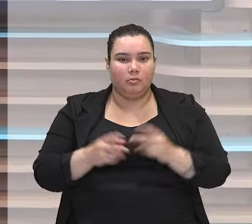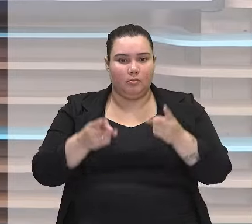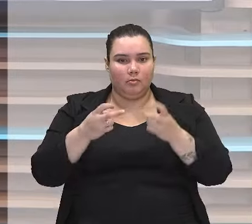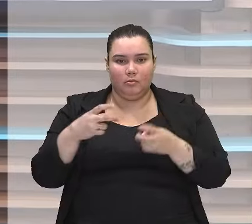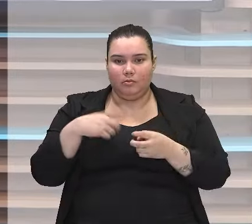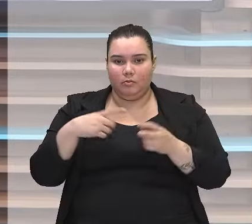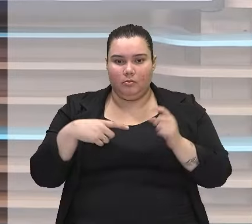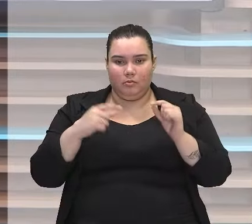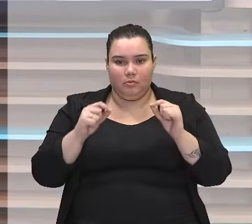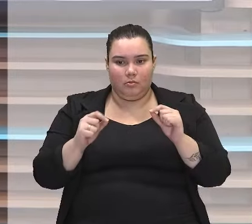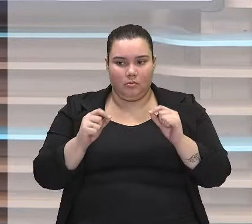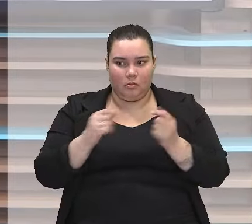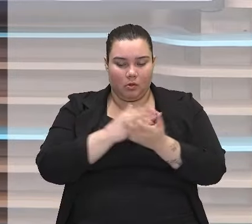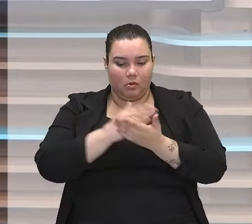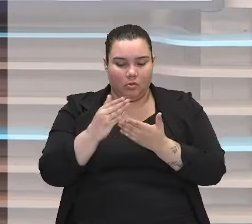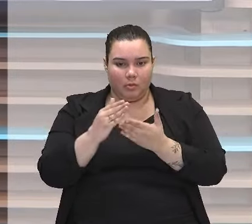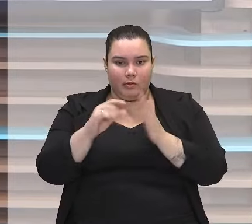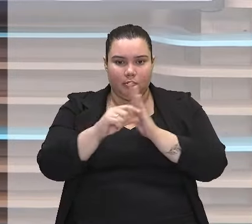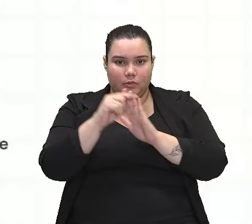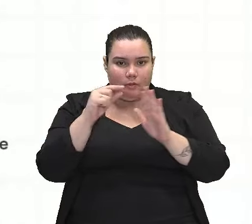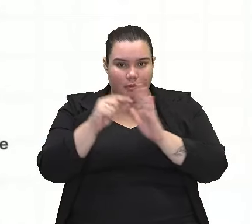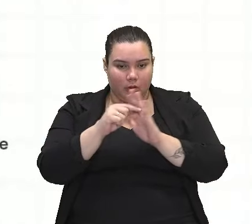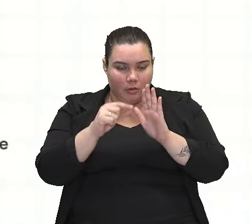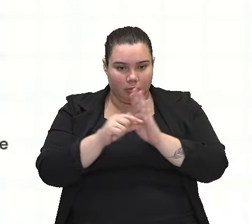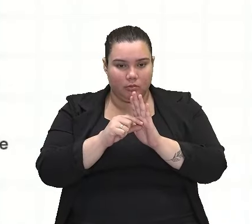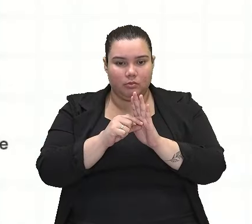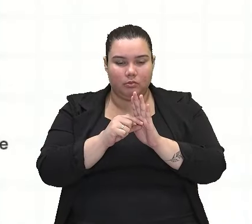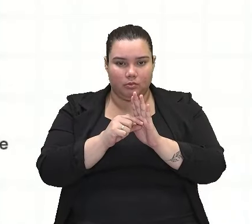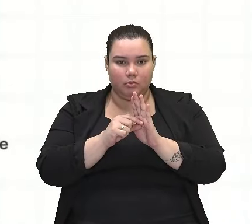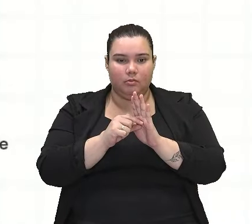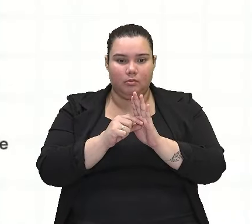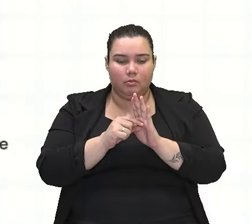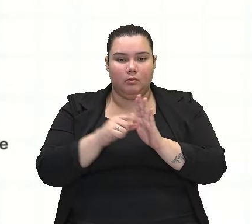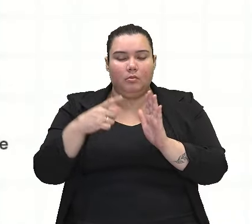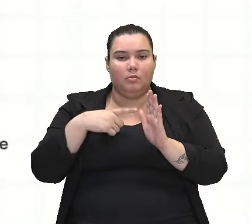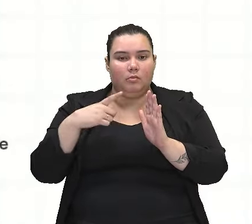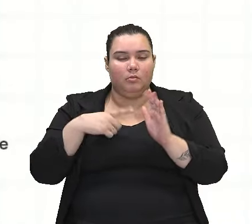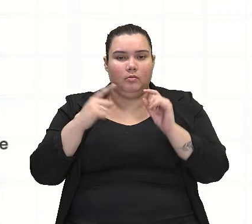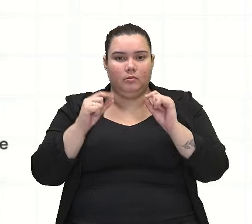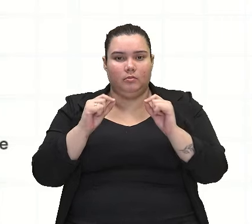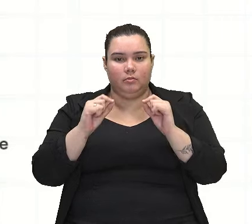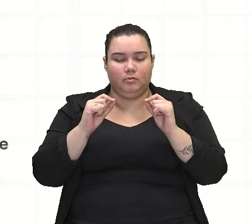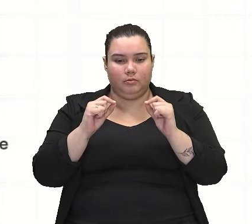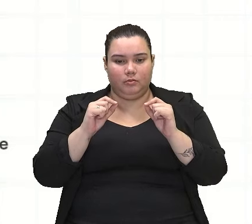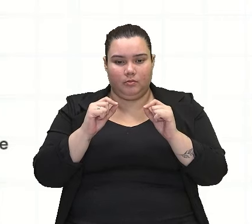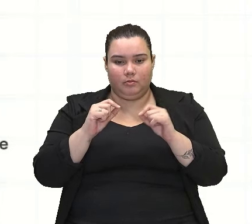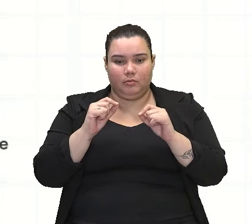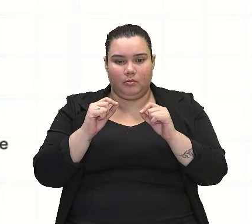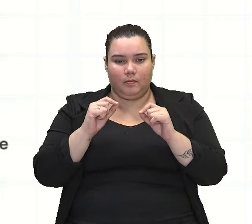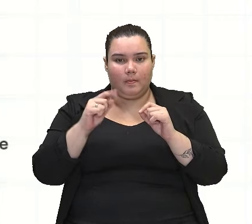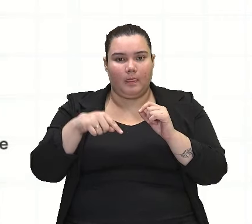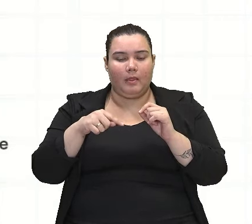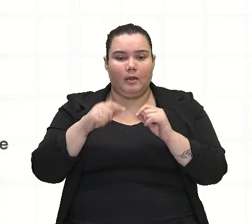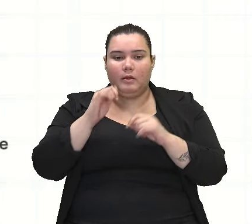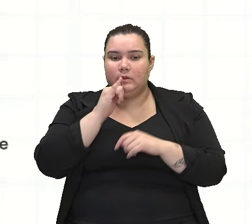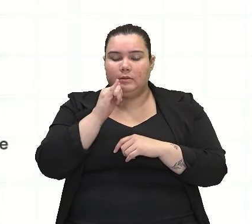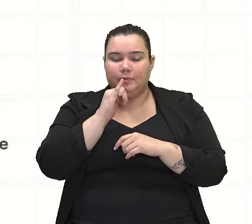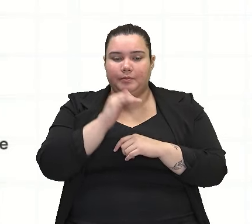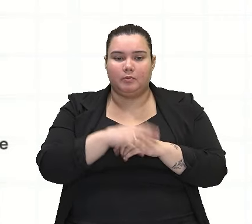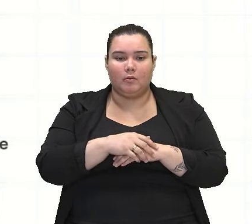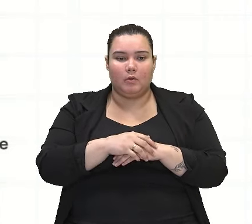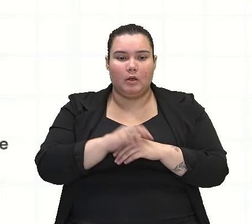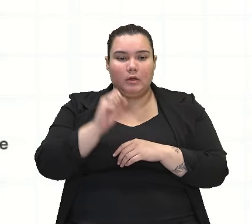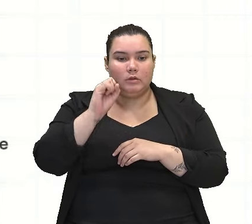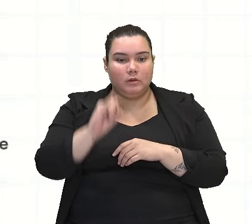no início de cada verso, desses versos aqui. Percebam que nós temos aqui, olha só. Se você gritasse, olha